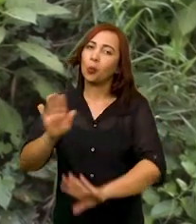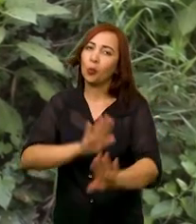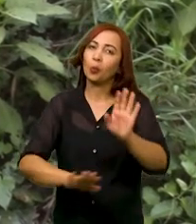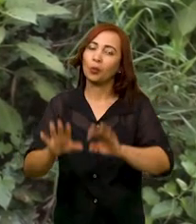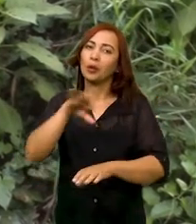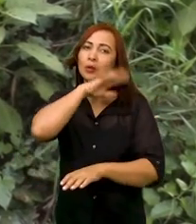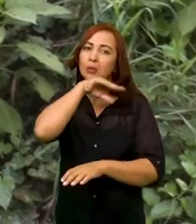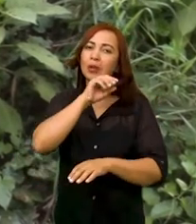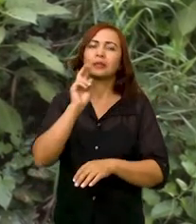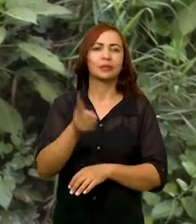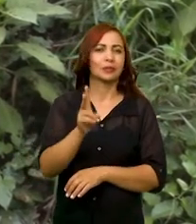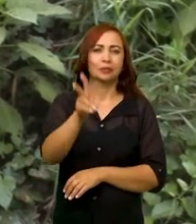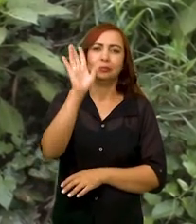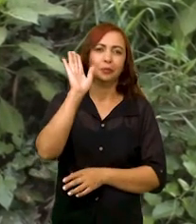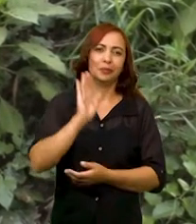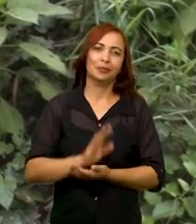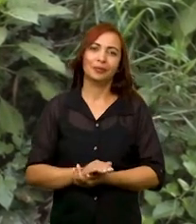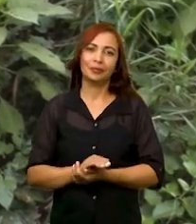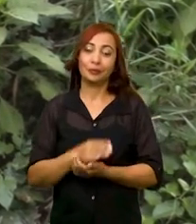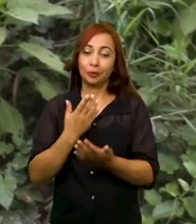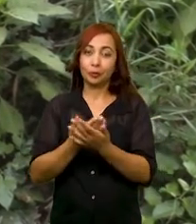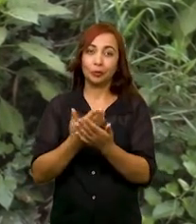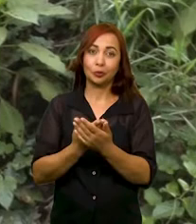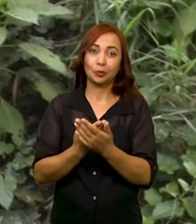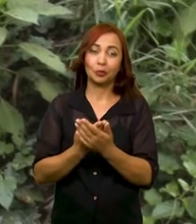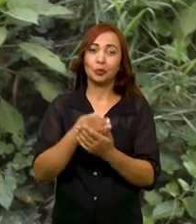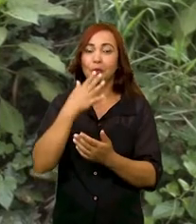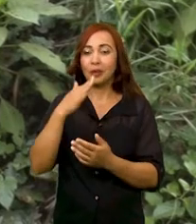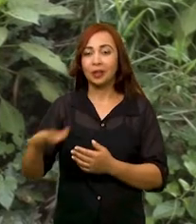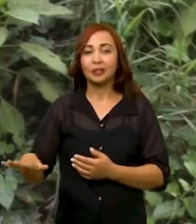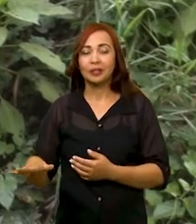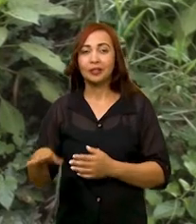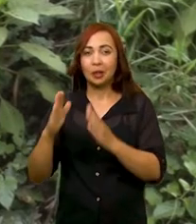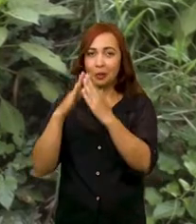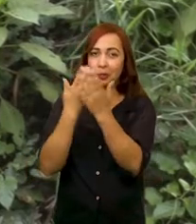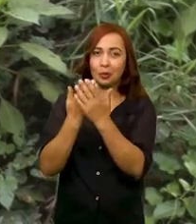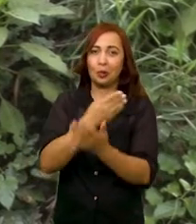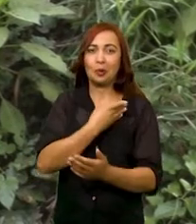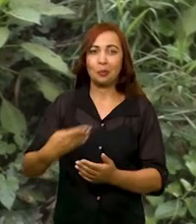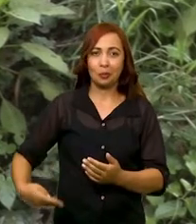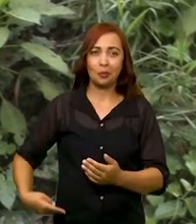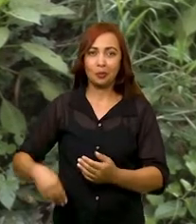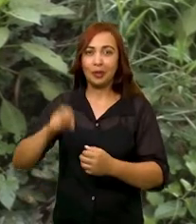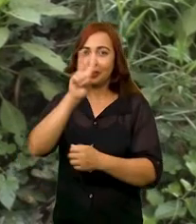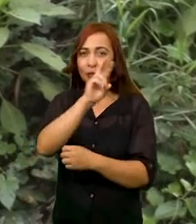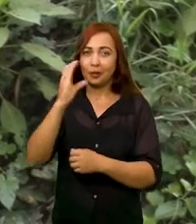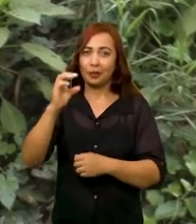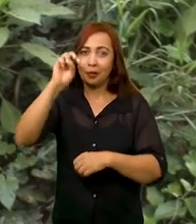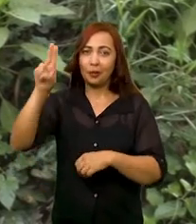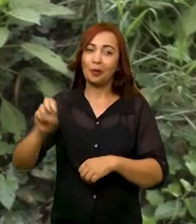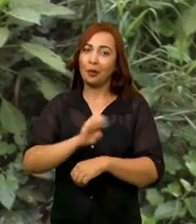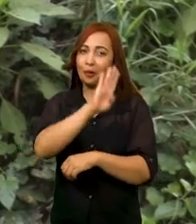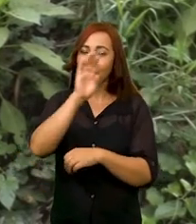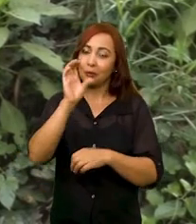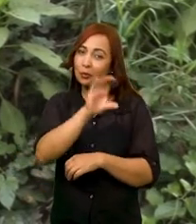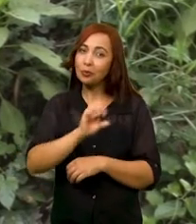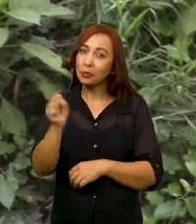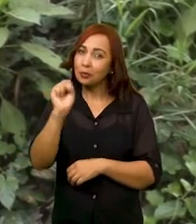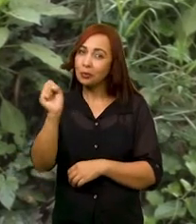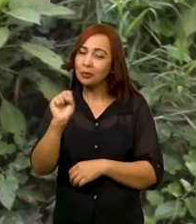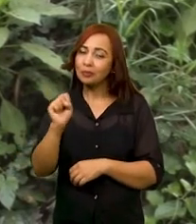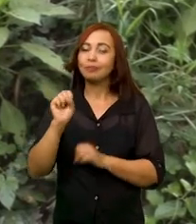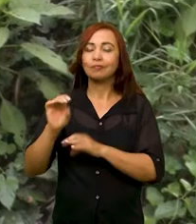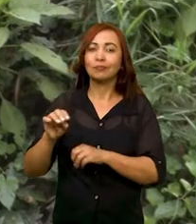animais desde cedo. Um estudo com crianças de uma escola pública de Vitória da Conquista, no Sudoeste da Bahia, ensinou sobre o